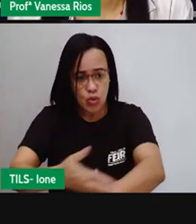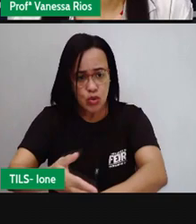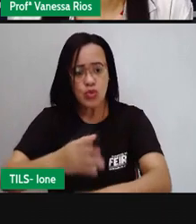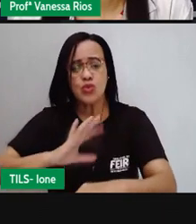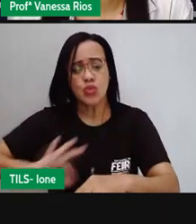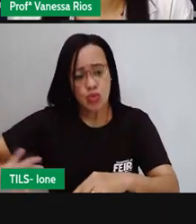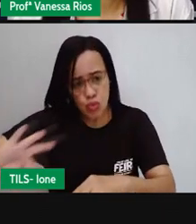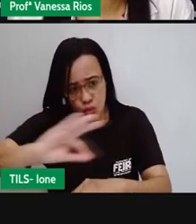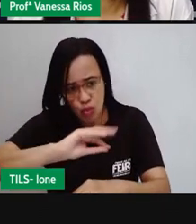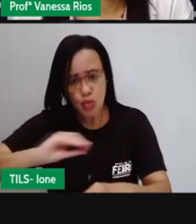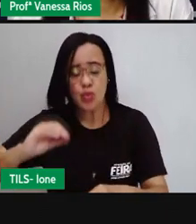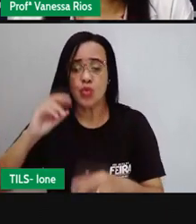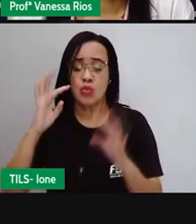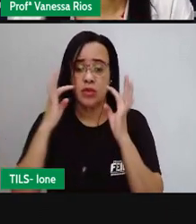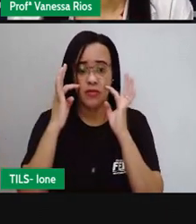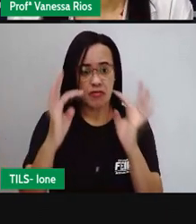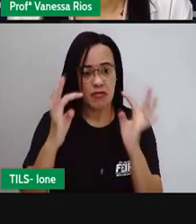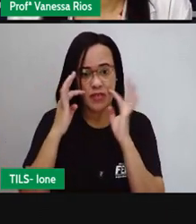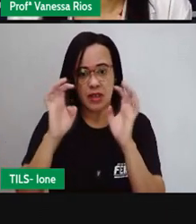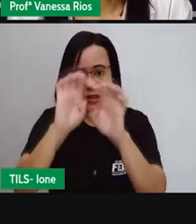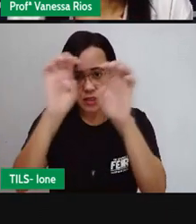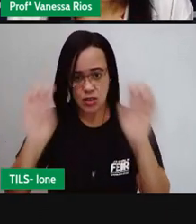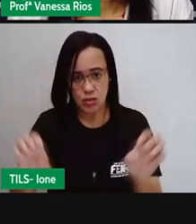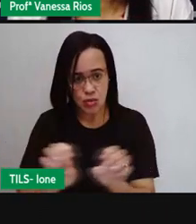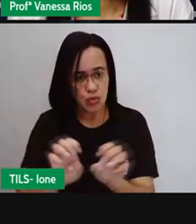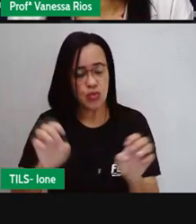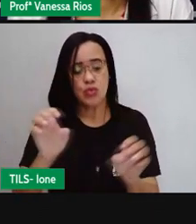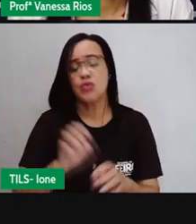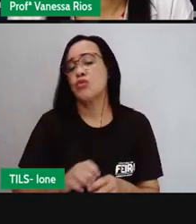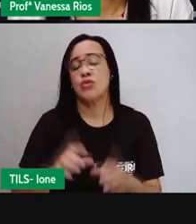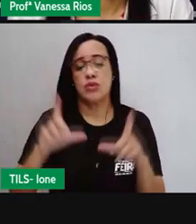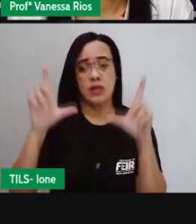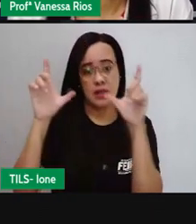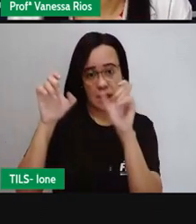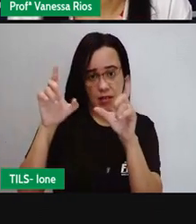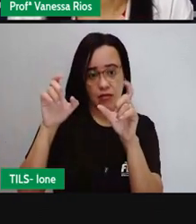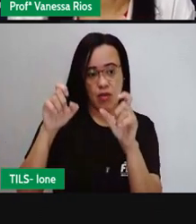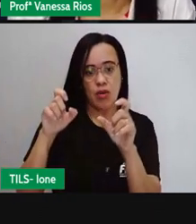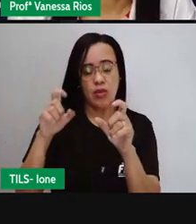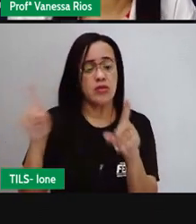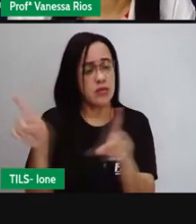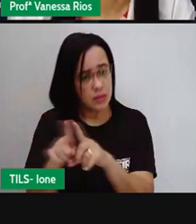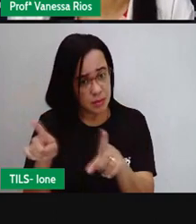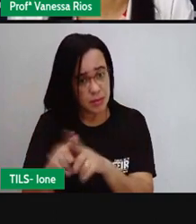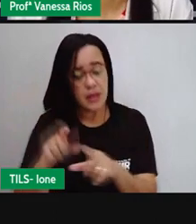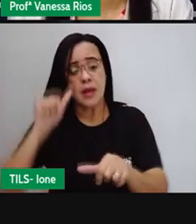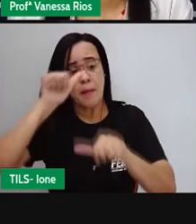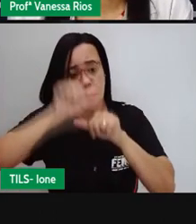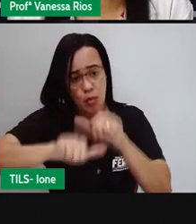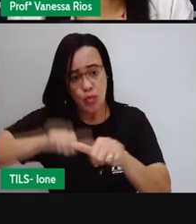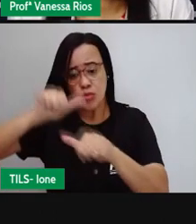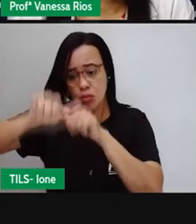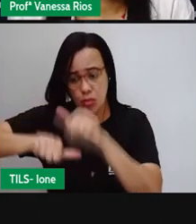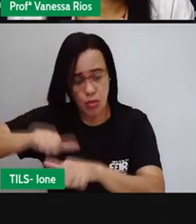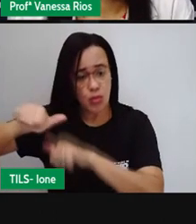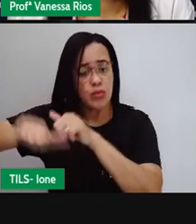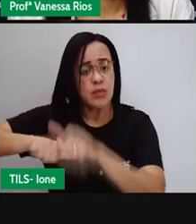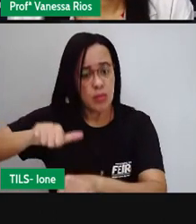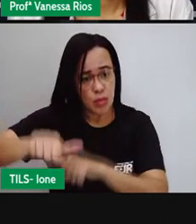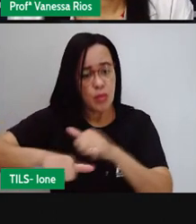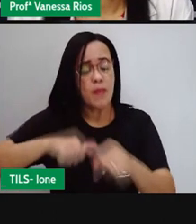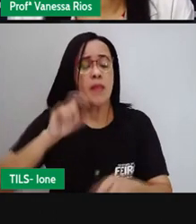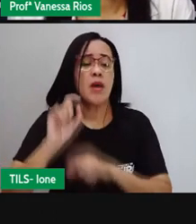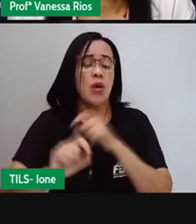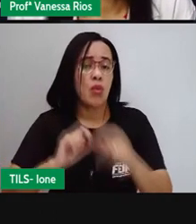observando ao nosso redor, também muda com o passar do tempo. E isso acontece também com as cidades,